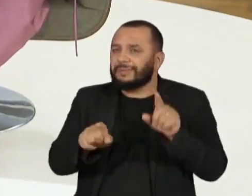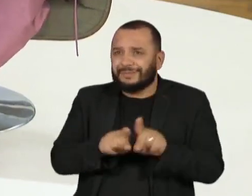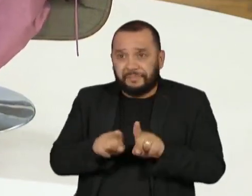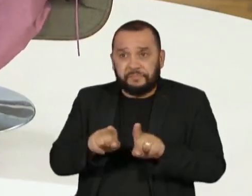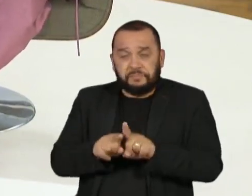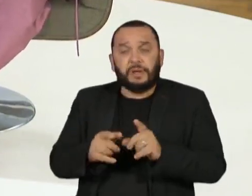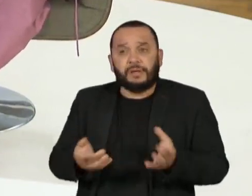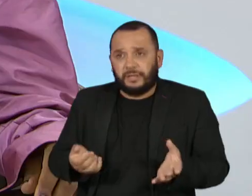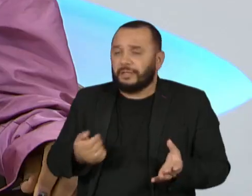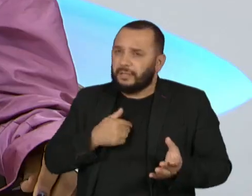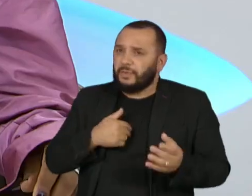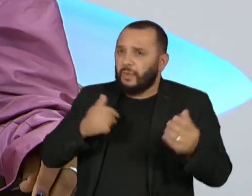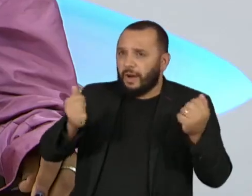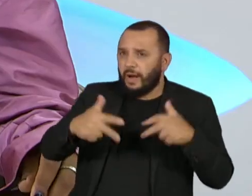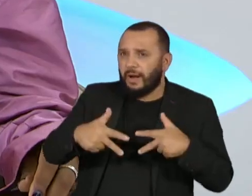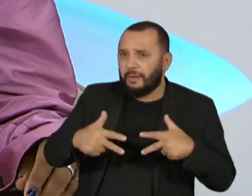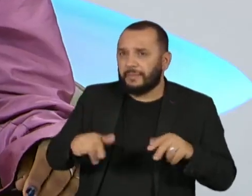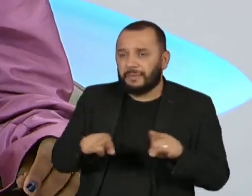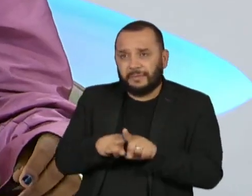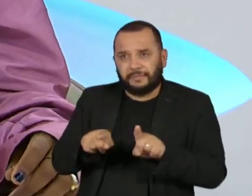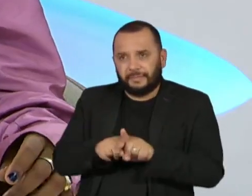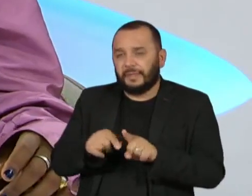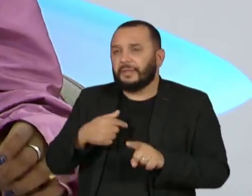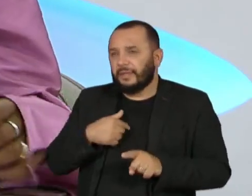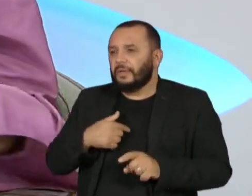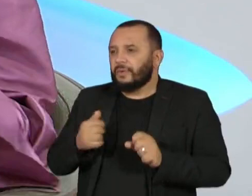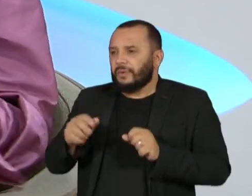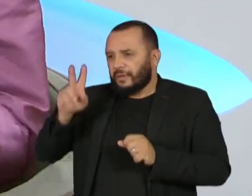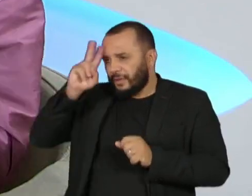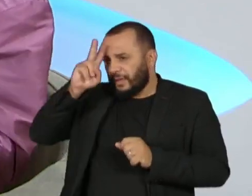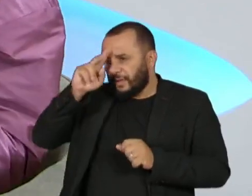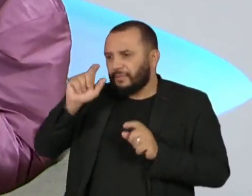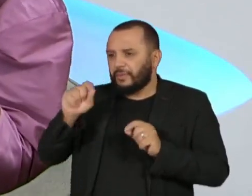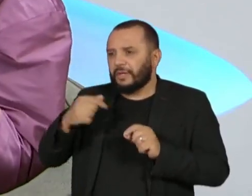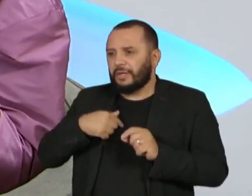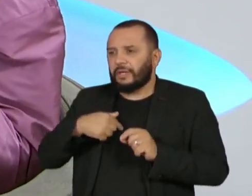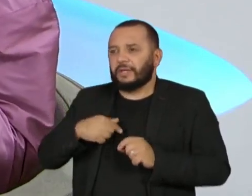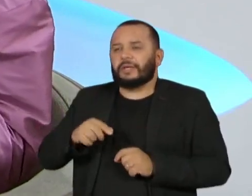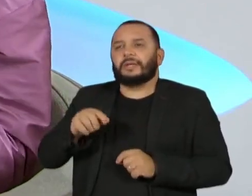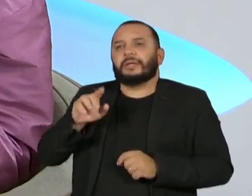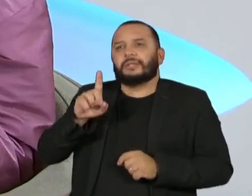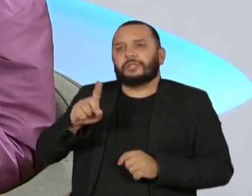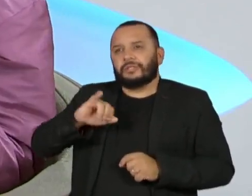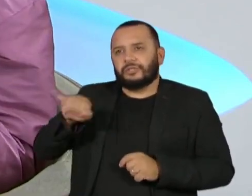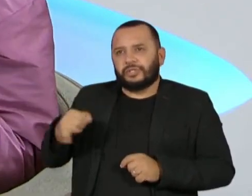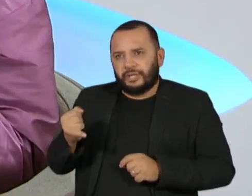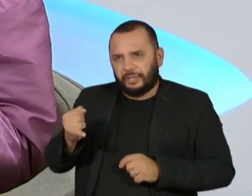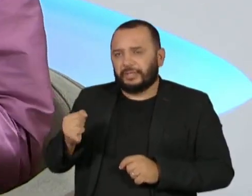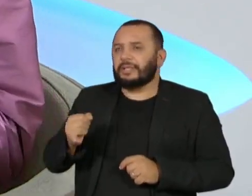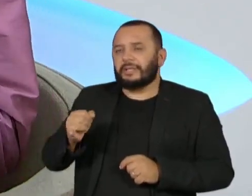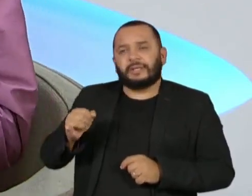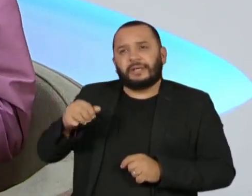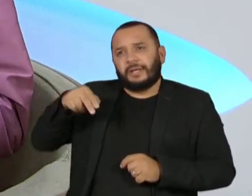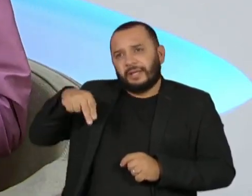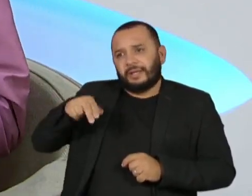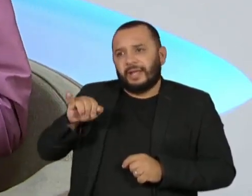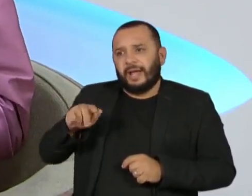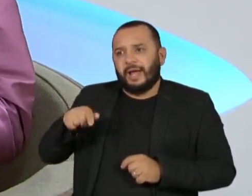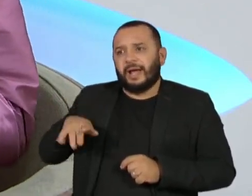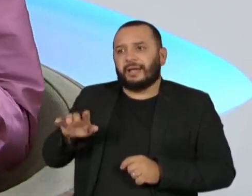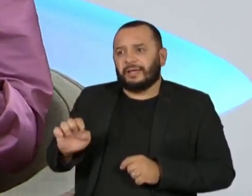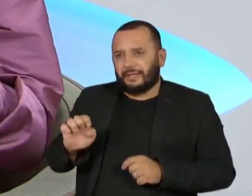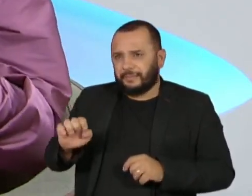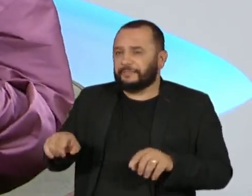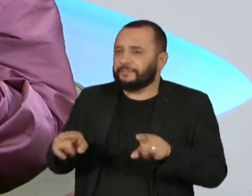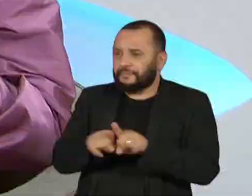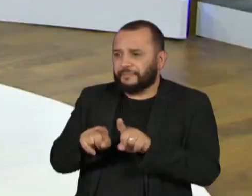lugares, né? A gente foi com o DJ Niaque fazendo uma parceria com a gente em Desquanto Custa e com a Tássia